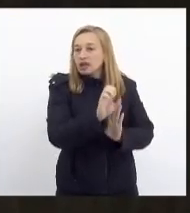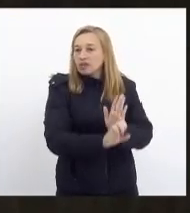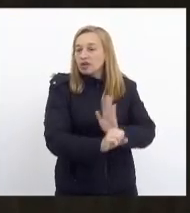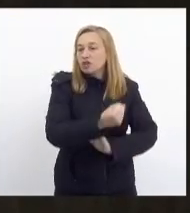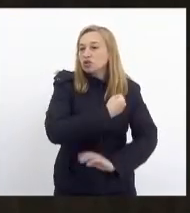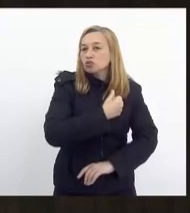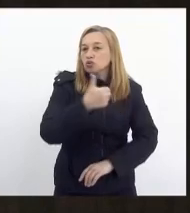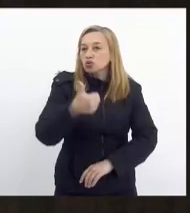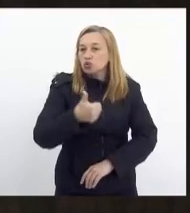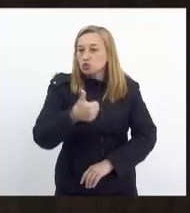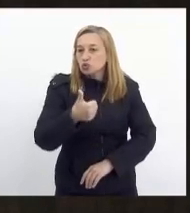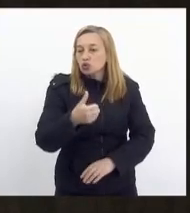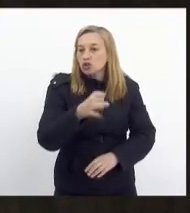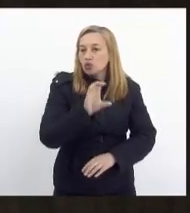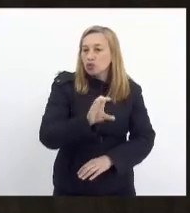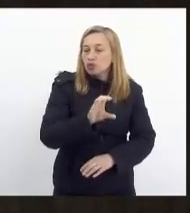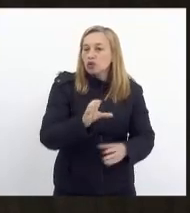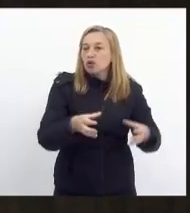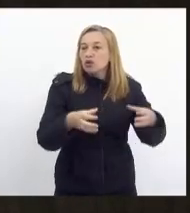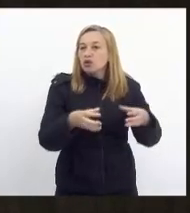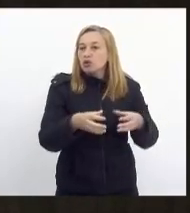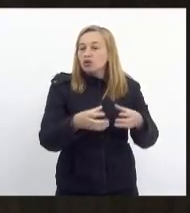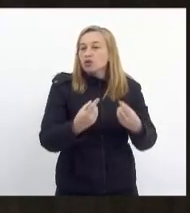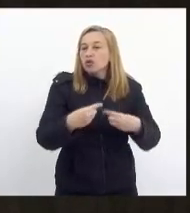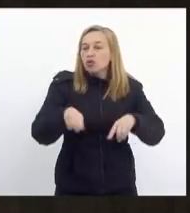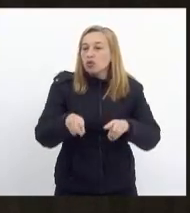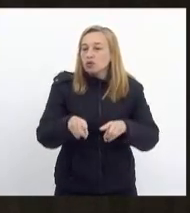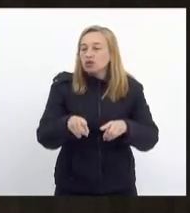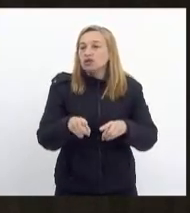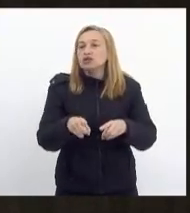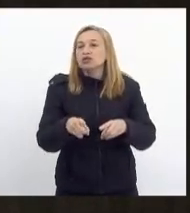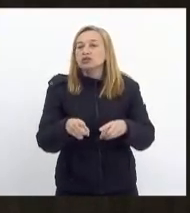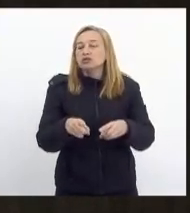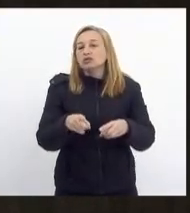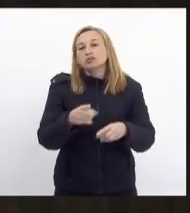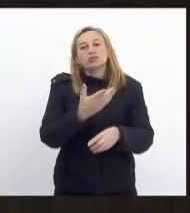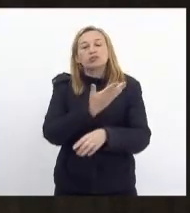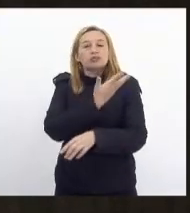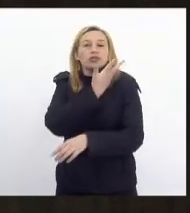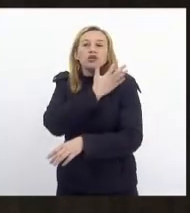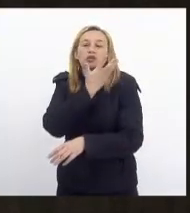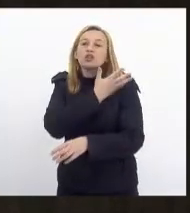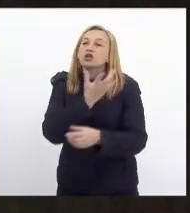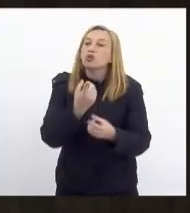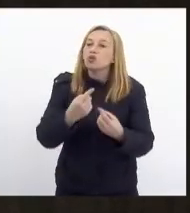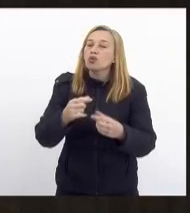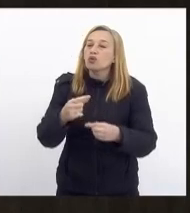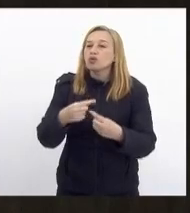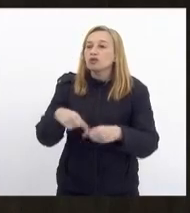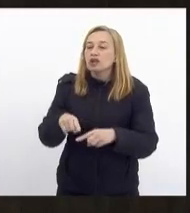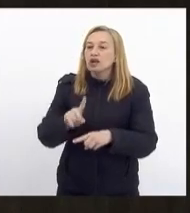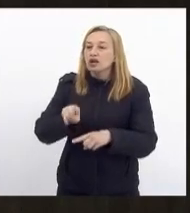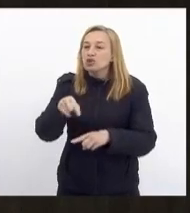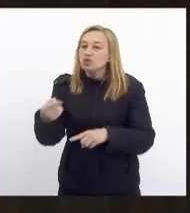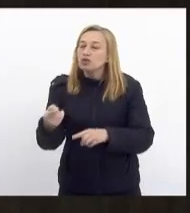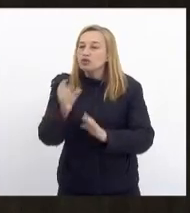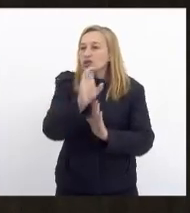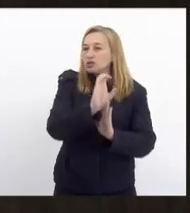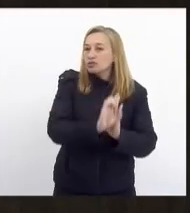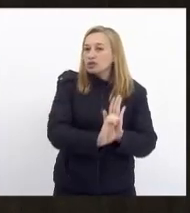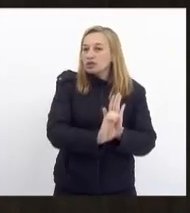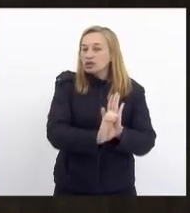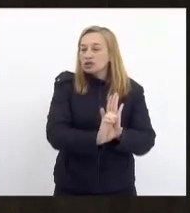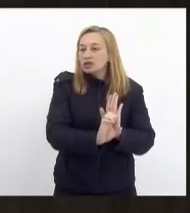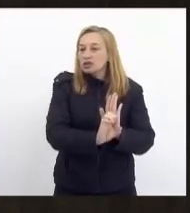1 da Comissão de Combate às Discriminações. Contrário às demais emendas,